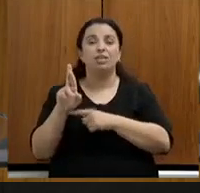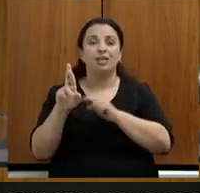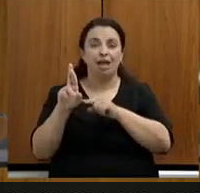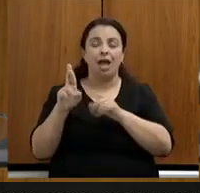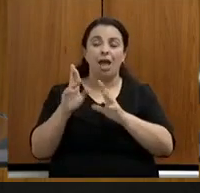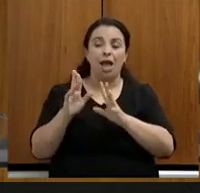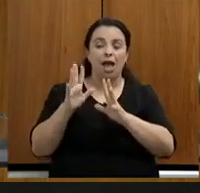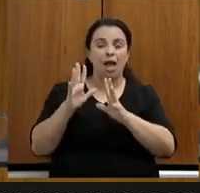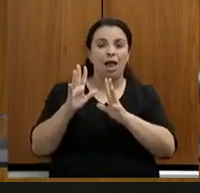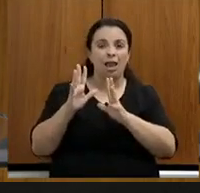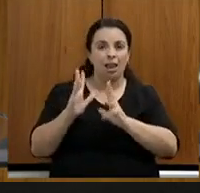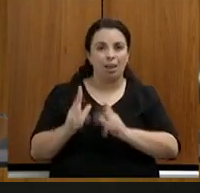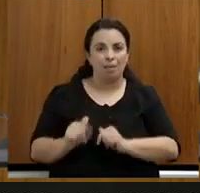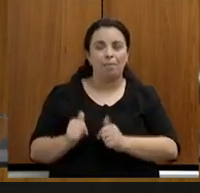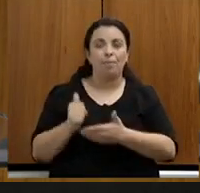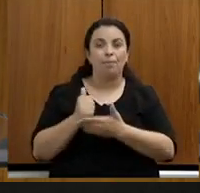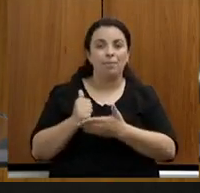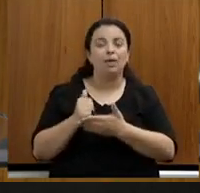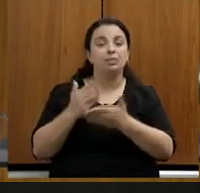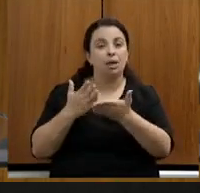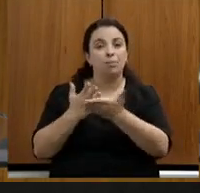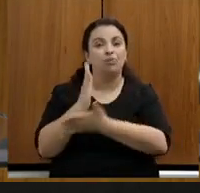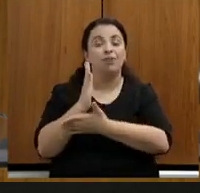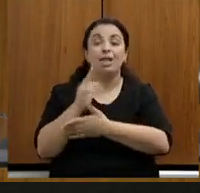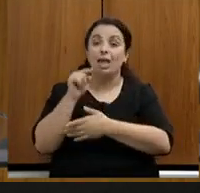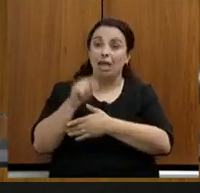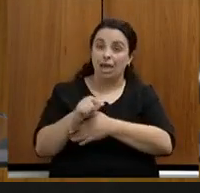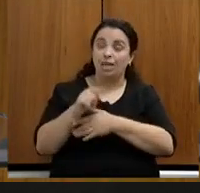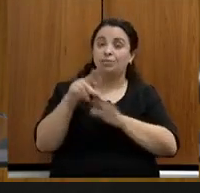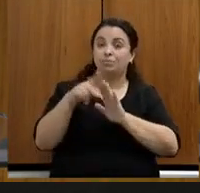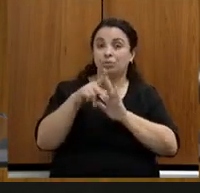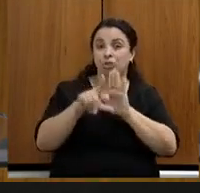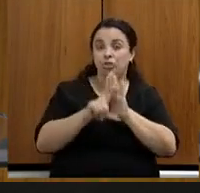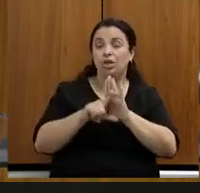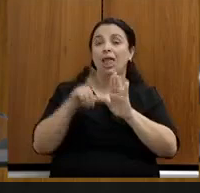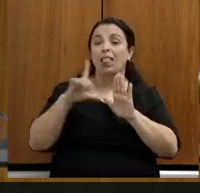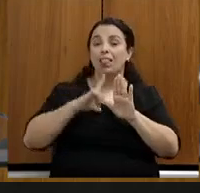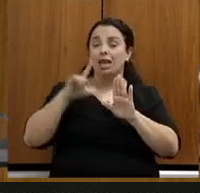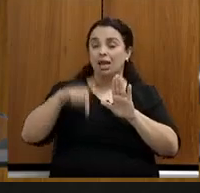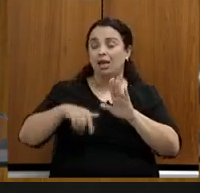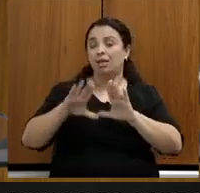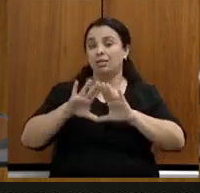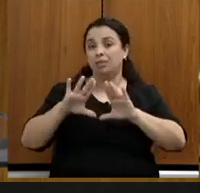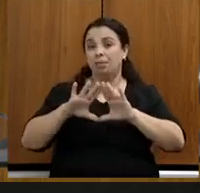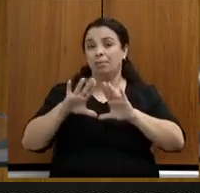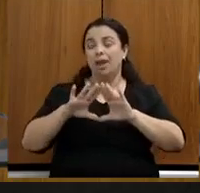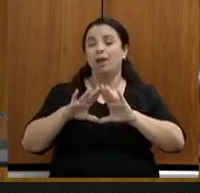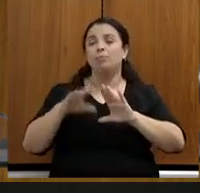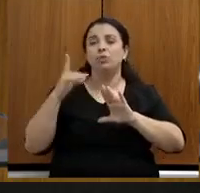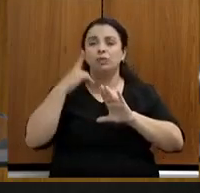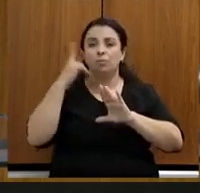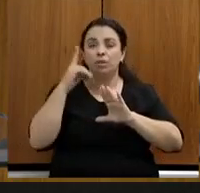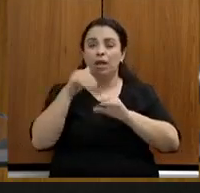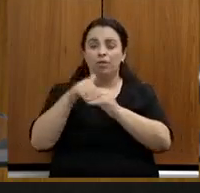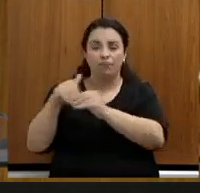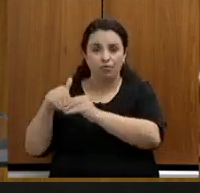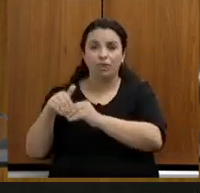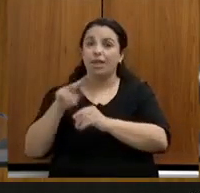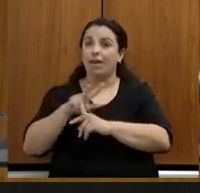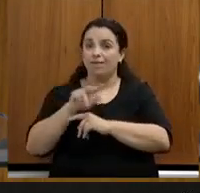o projeto de lei, inclusive, que está nessa Assembleia Legislativa para apreciação dos deputados. E eu venho, mais uma vez,